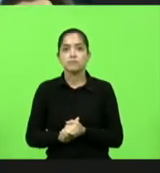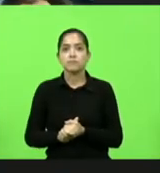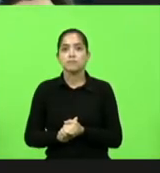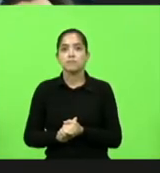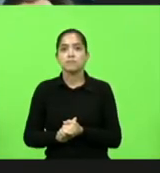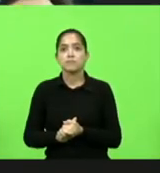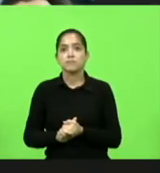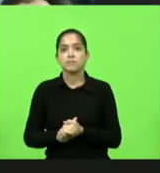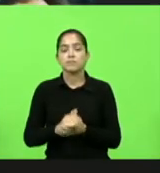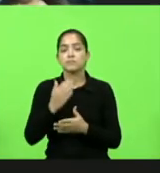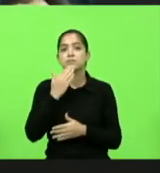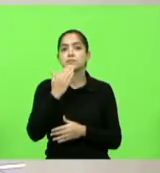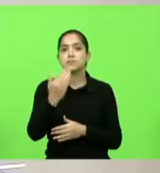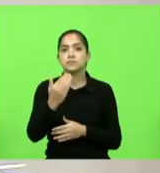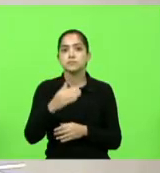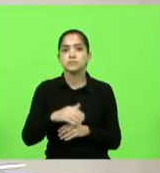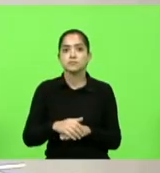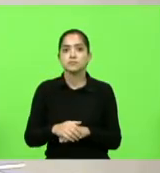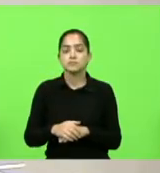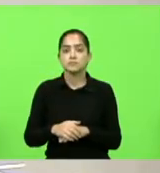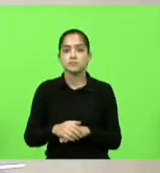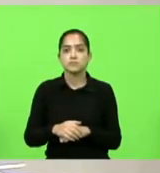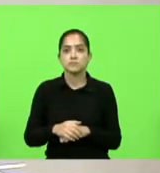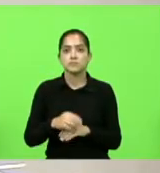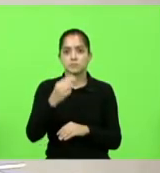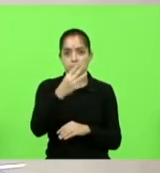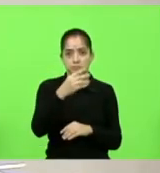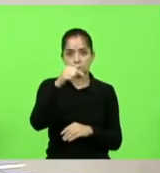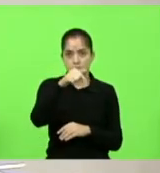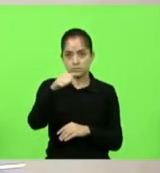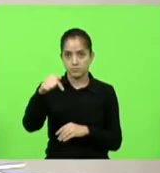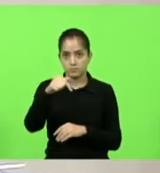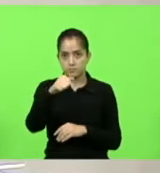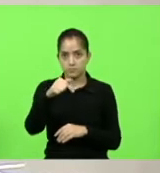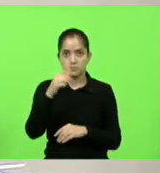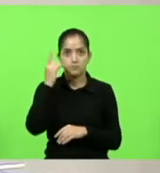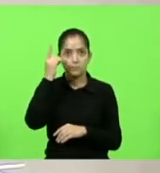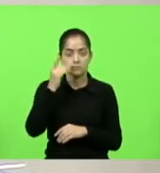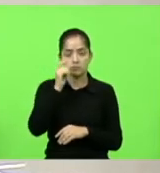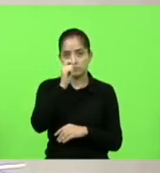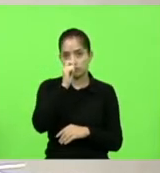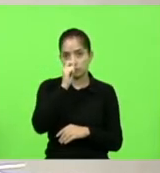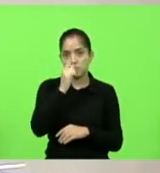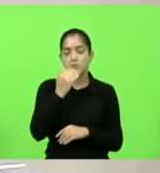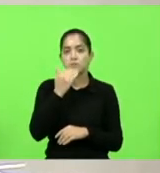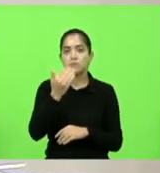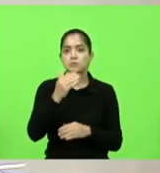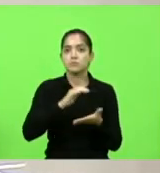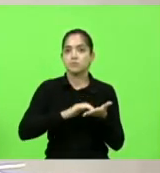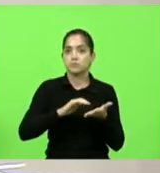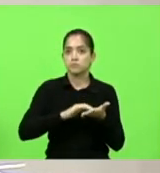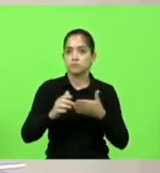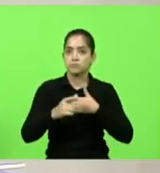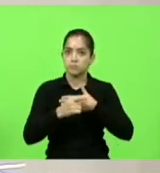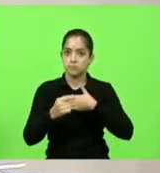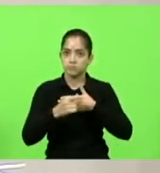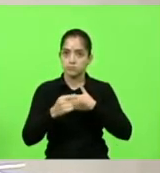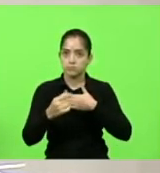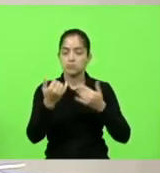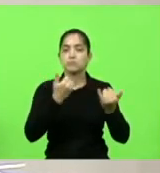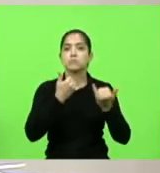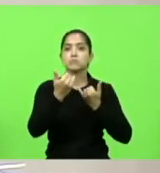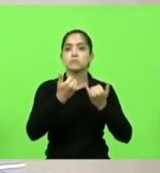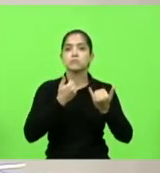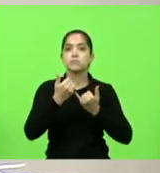Pedido de informação nº 377. Deputado João Amin, solicitando ao secretário da Casa Civil informações acerca da